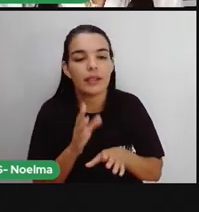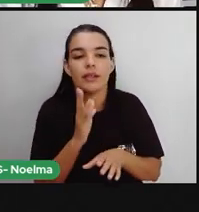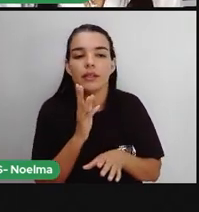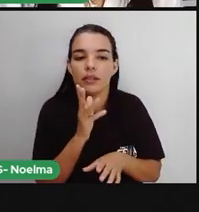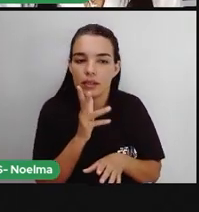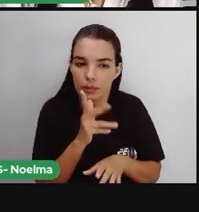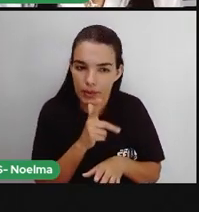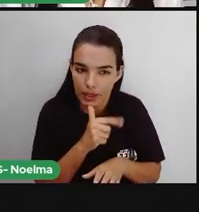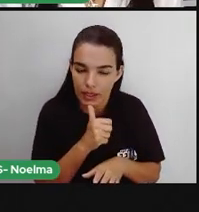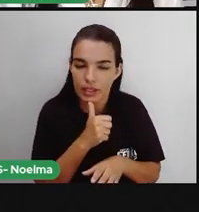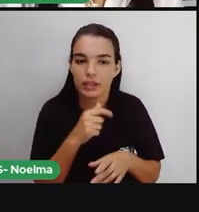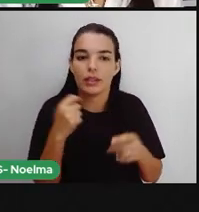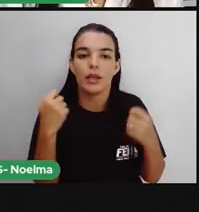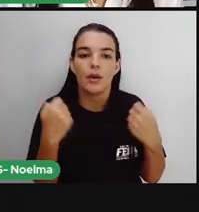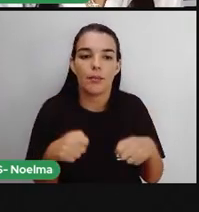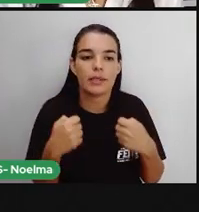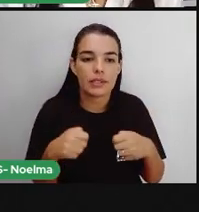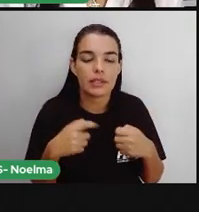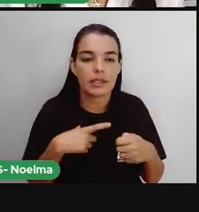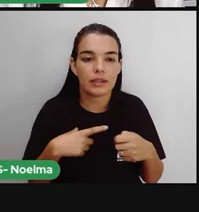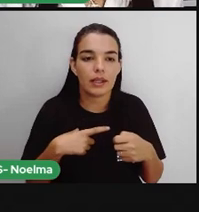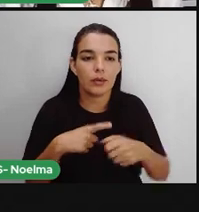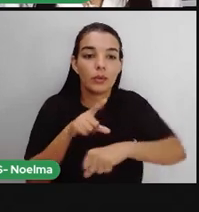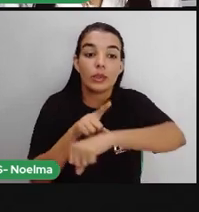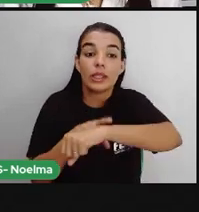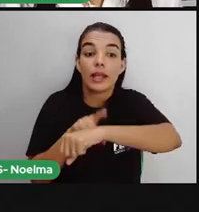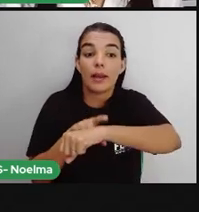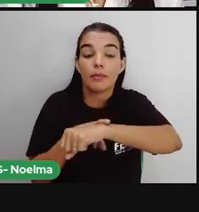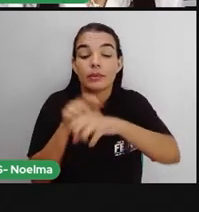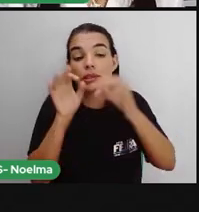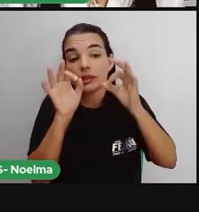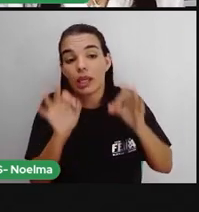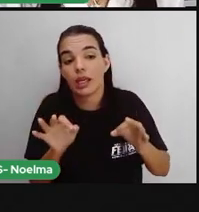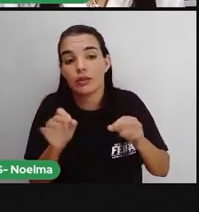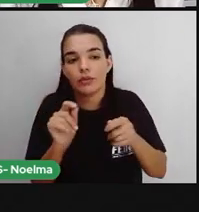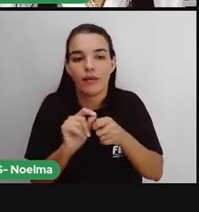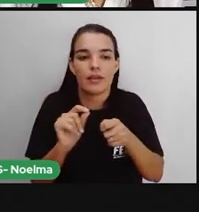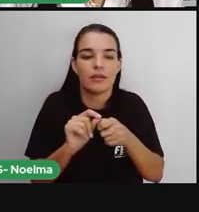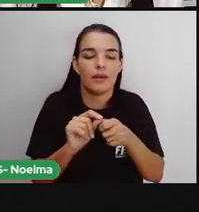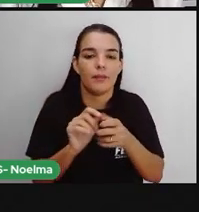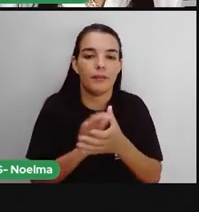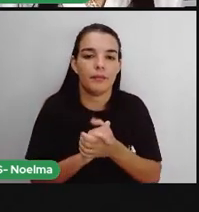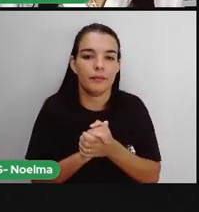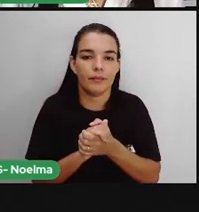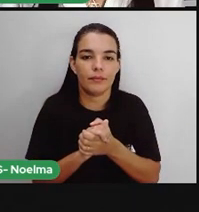ser proibido essa pescaria, que é o tempo de desova dos peixes.